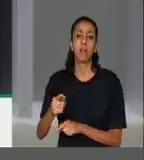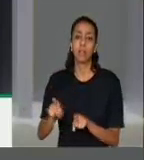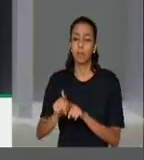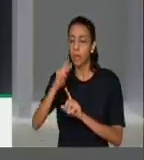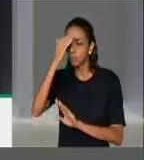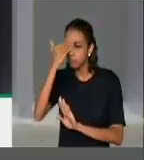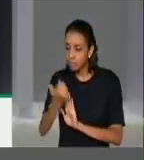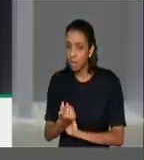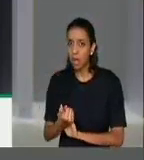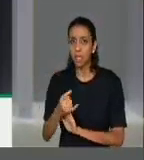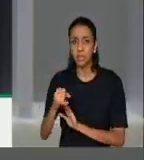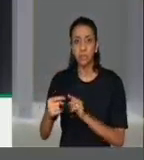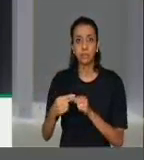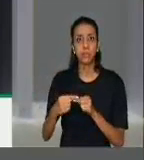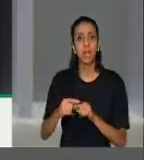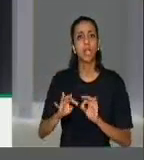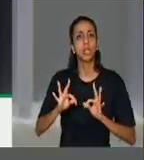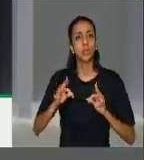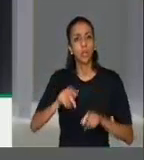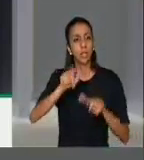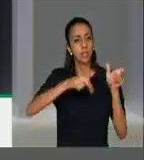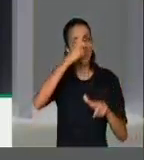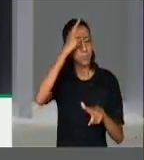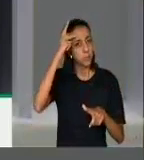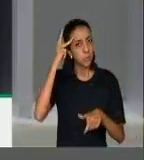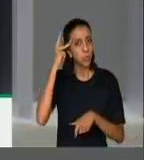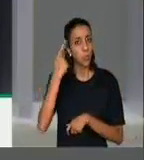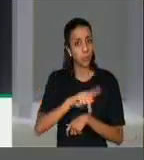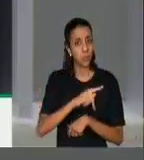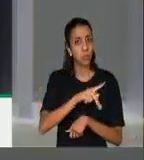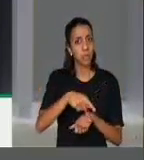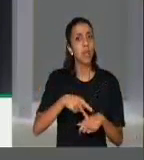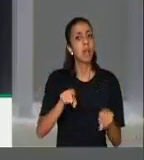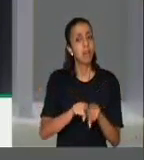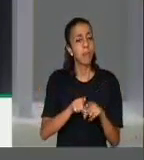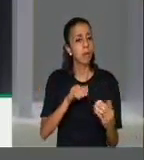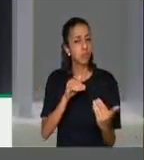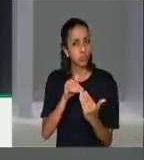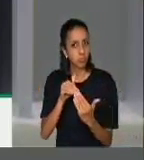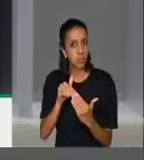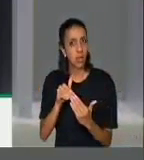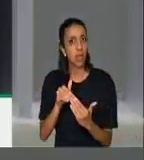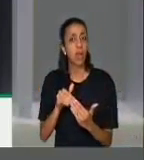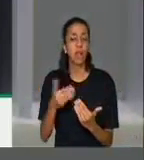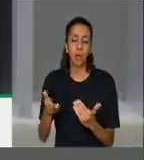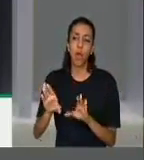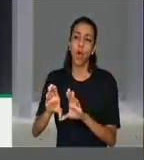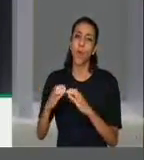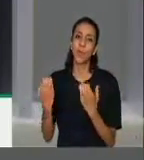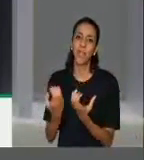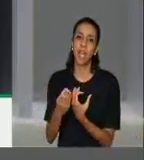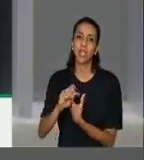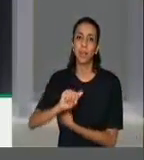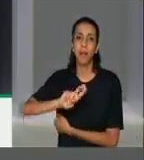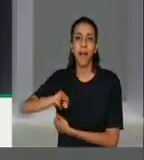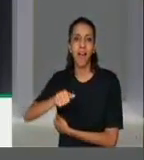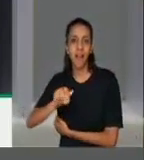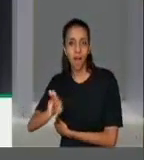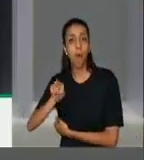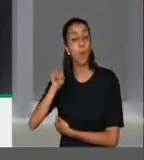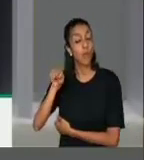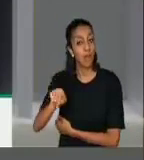a ombrear consigo esta responsabilidade, a comunidade Bahá'u Lá vem